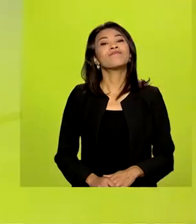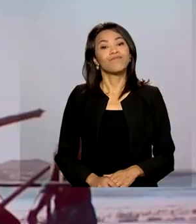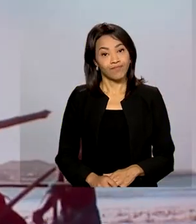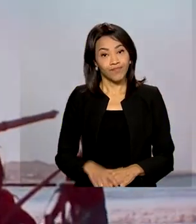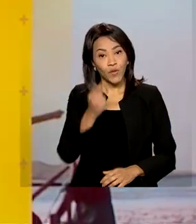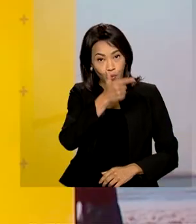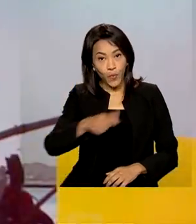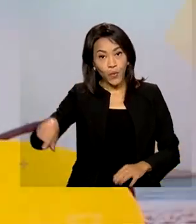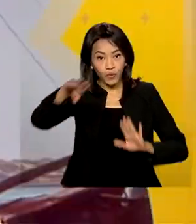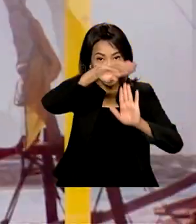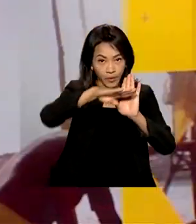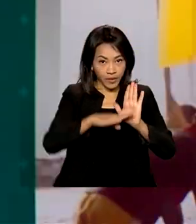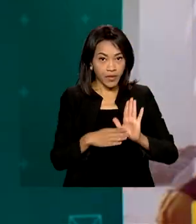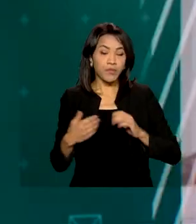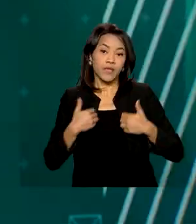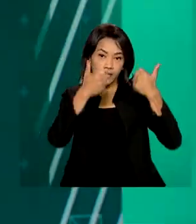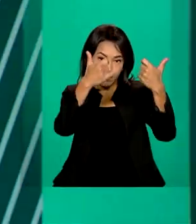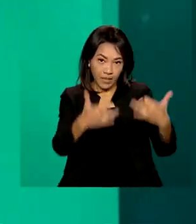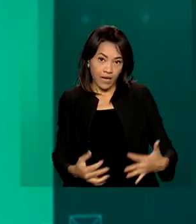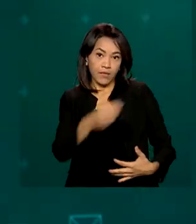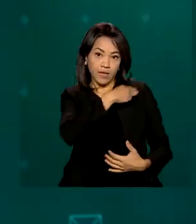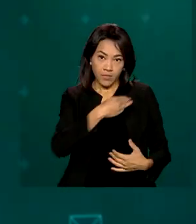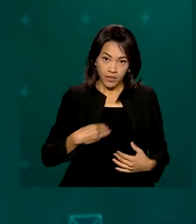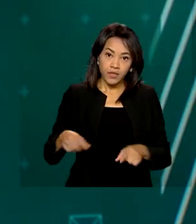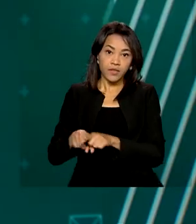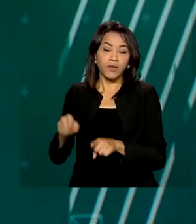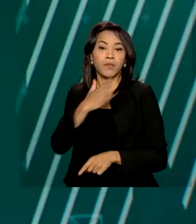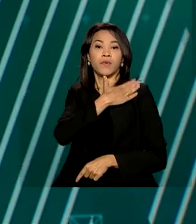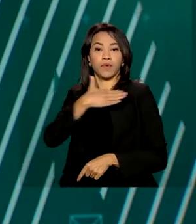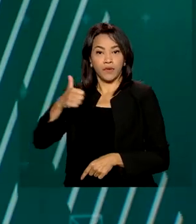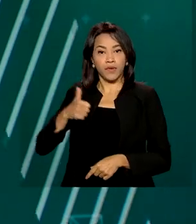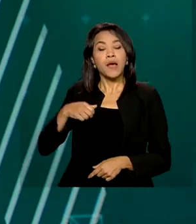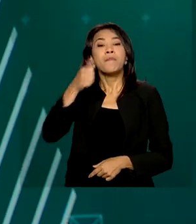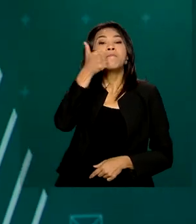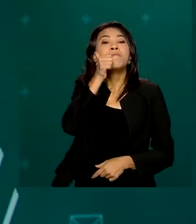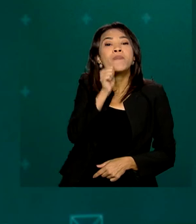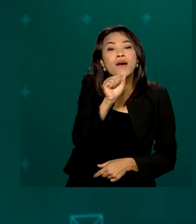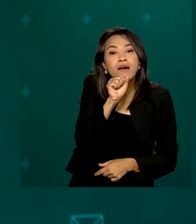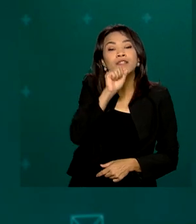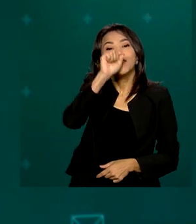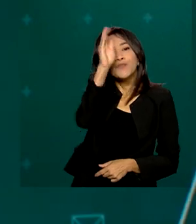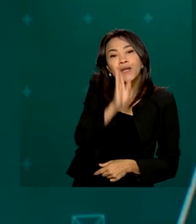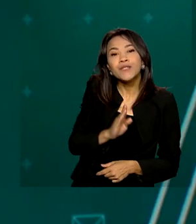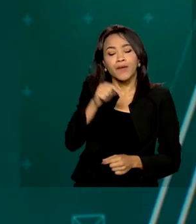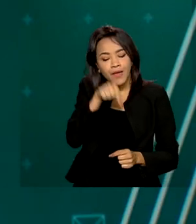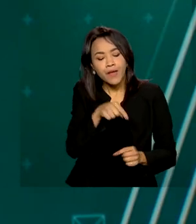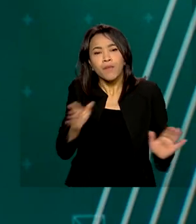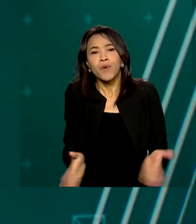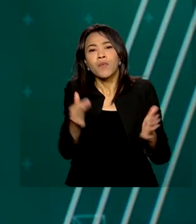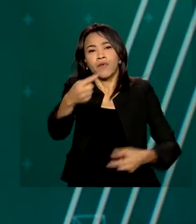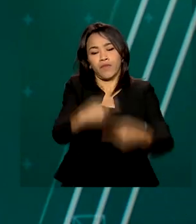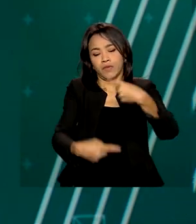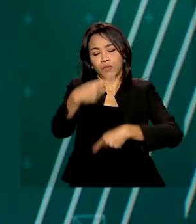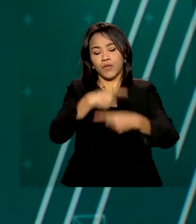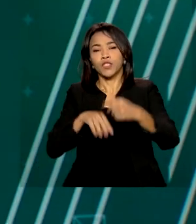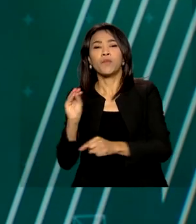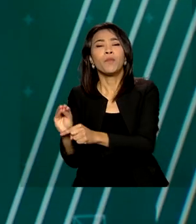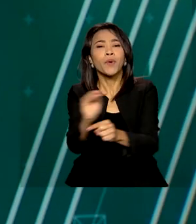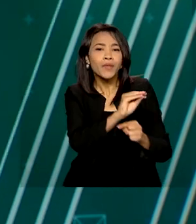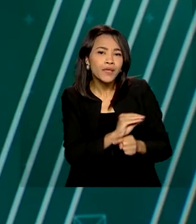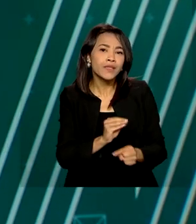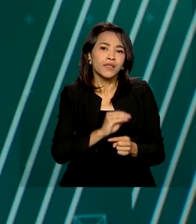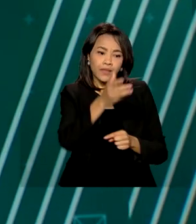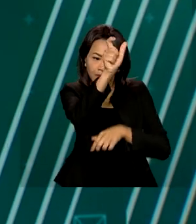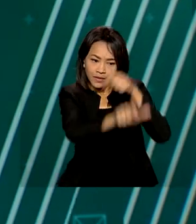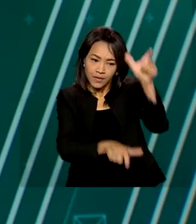Outro programa destacado pela ministra e pela primeira-dama foi o Mães do Brasil, que promove políticas públicas destinadas à proteção integral